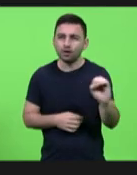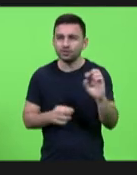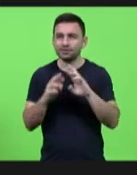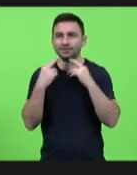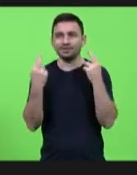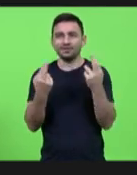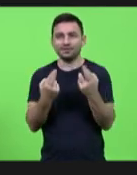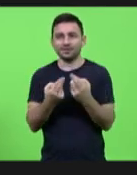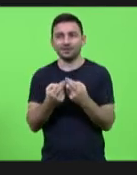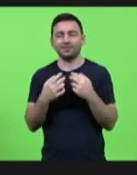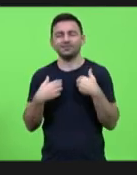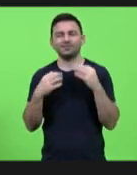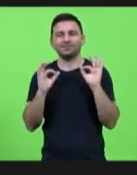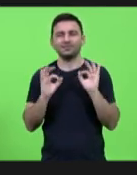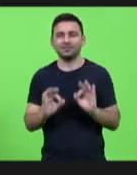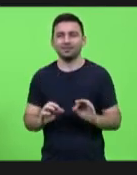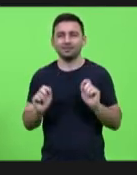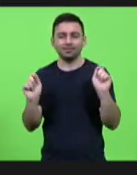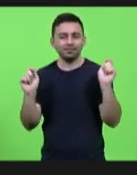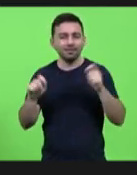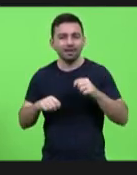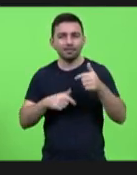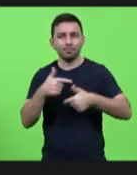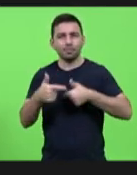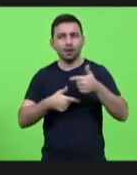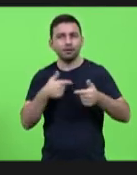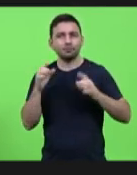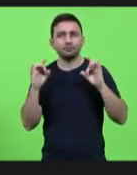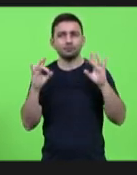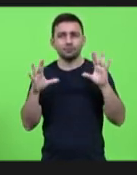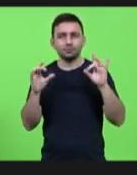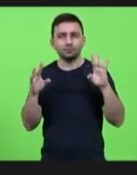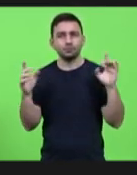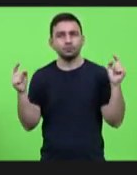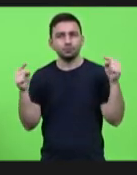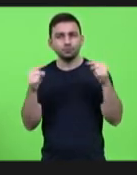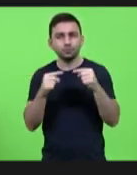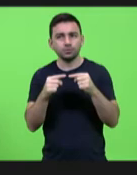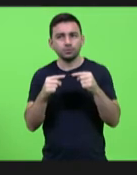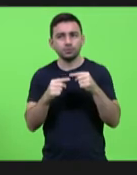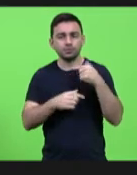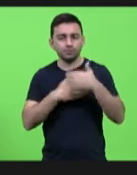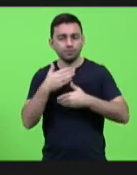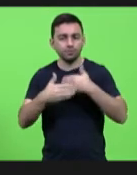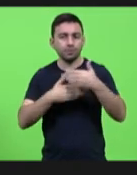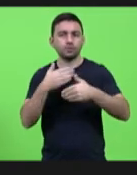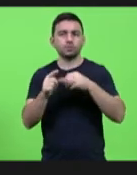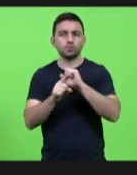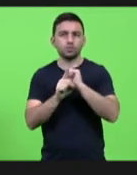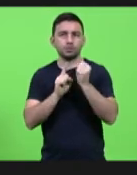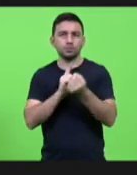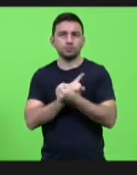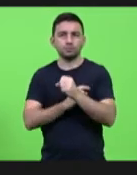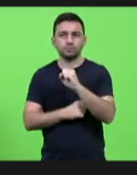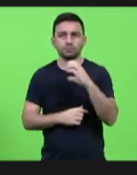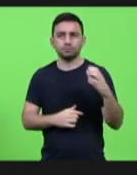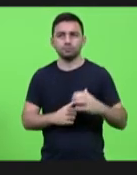conseguir fazer um trabalho de excelência com o que diz respeito ao desenvolvimento social de Santa Catarina.